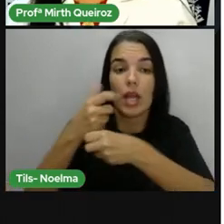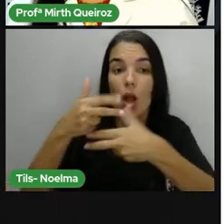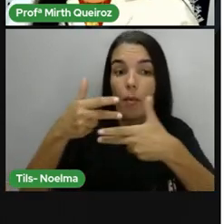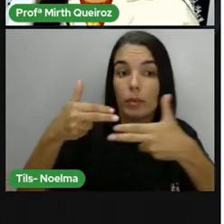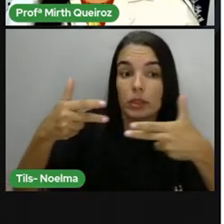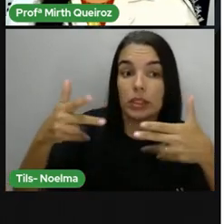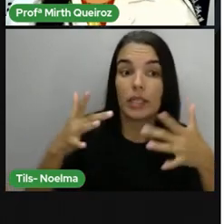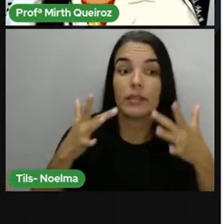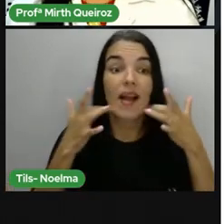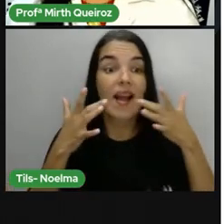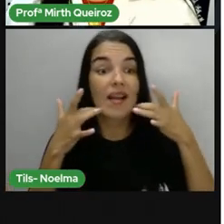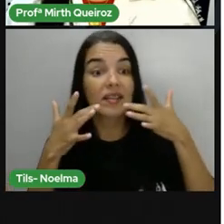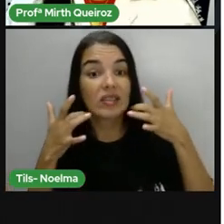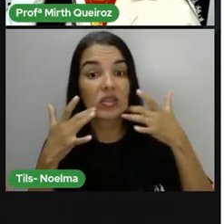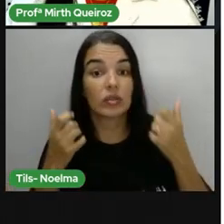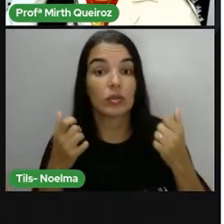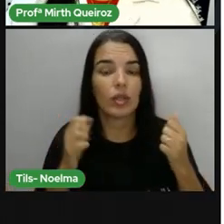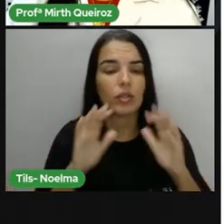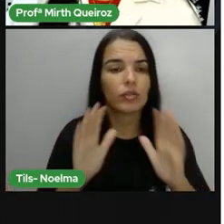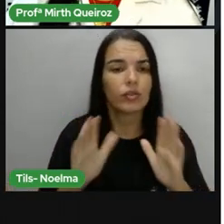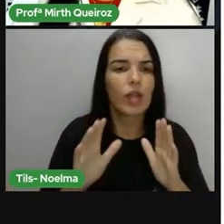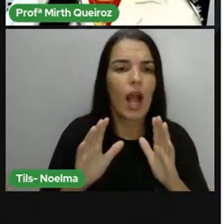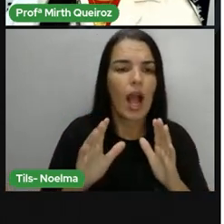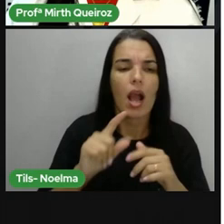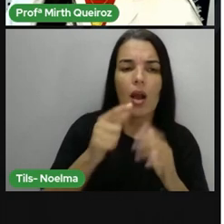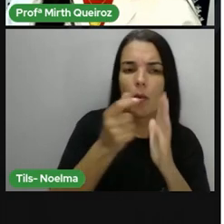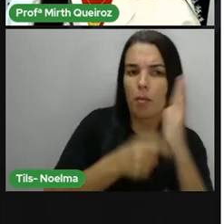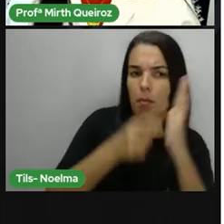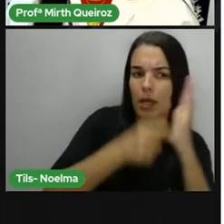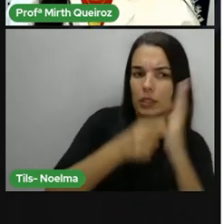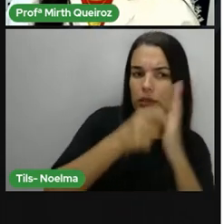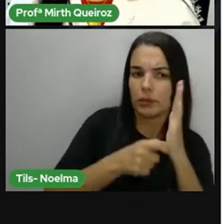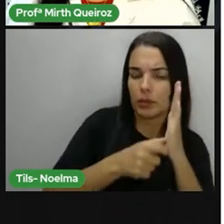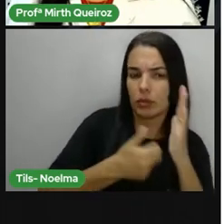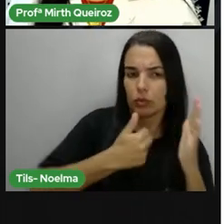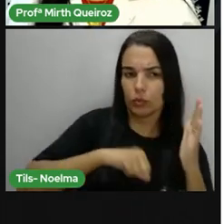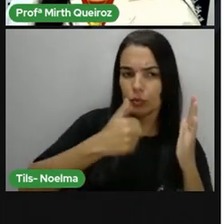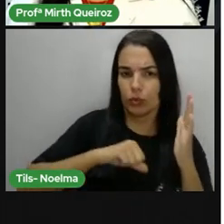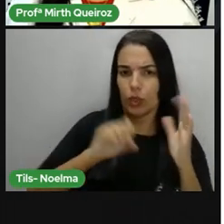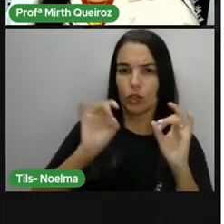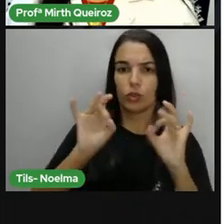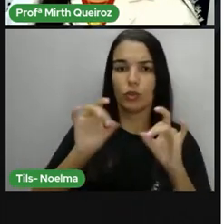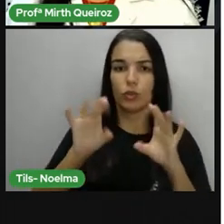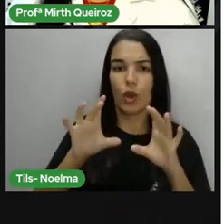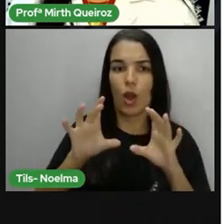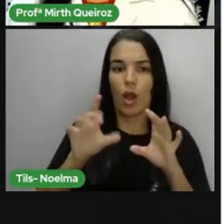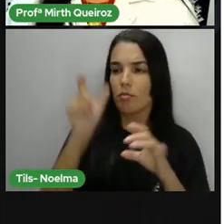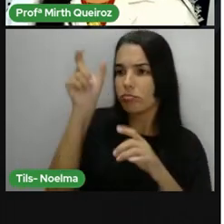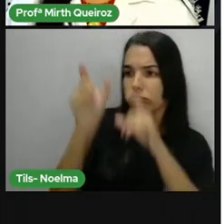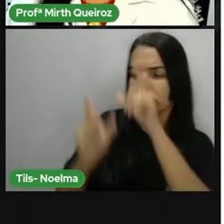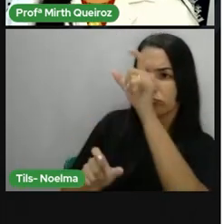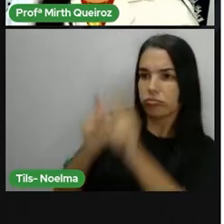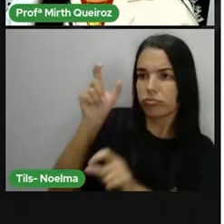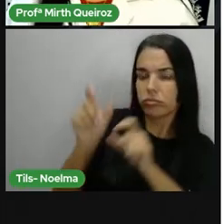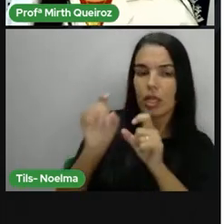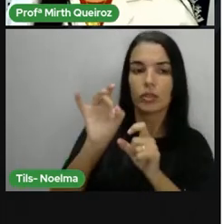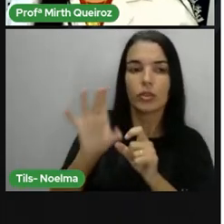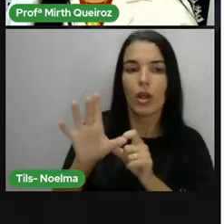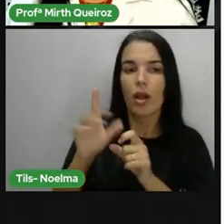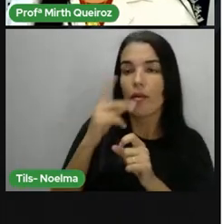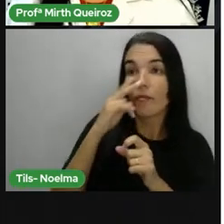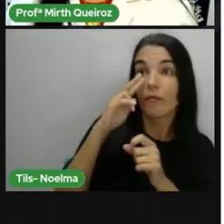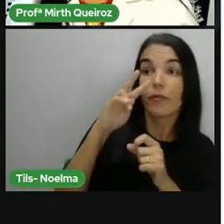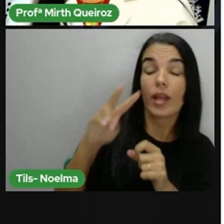e objetos artísticos. Já o patrimônio imaterial é relacionado a elementos abstratos, como